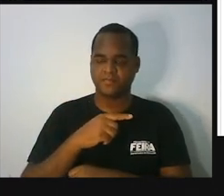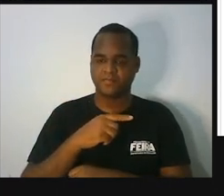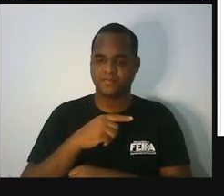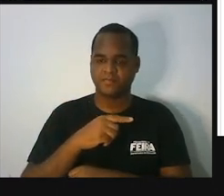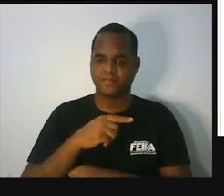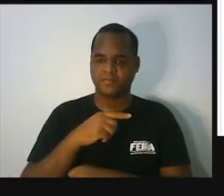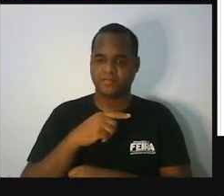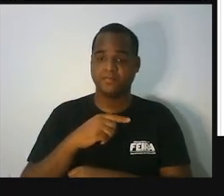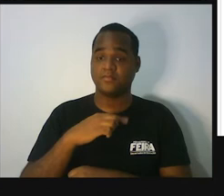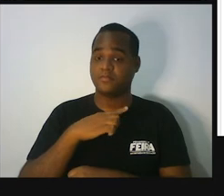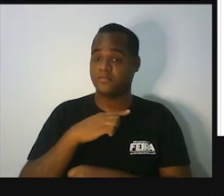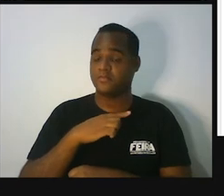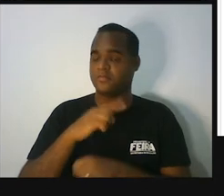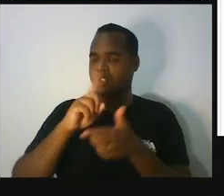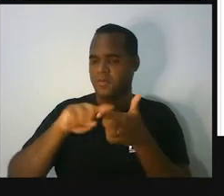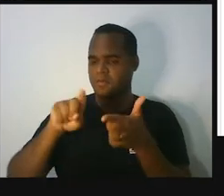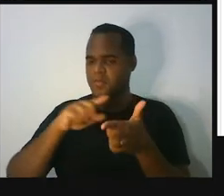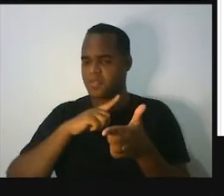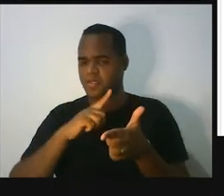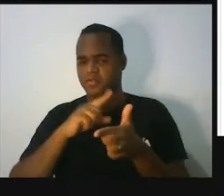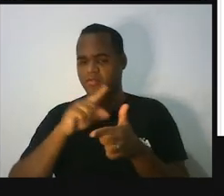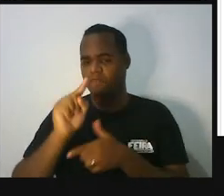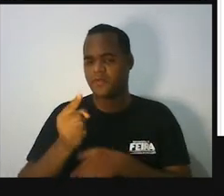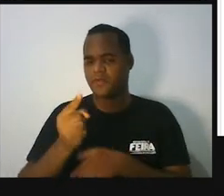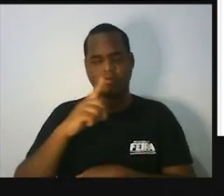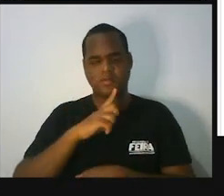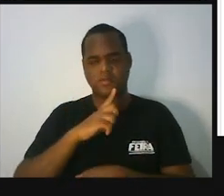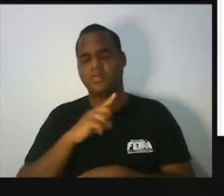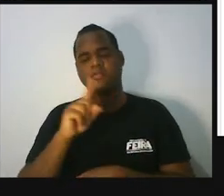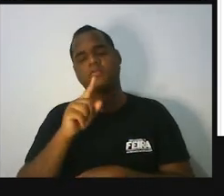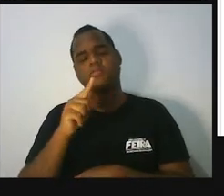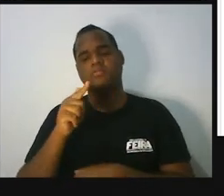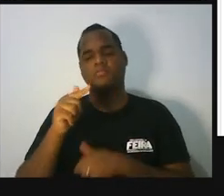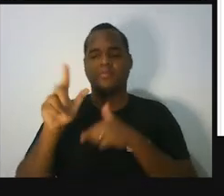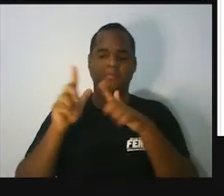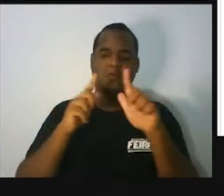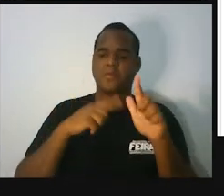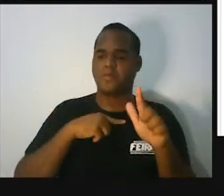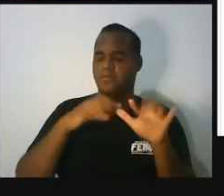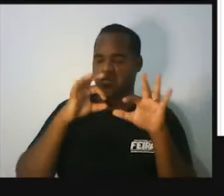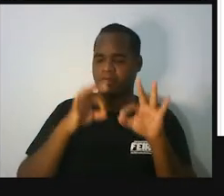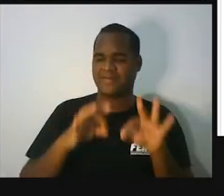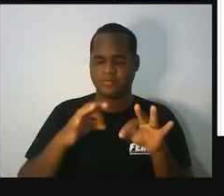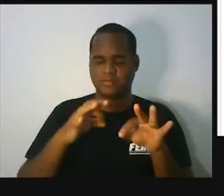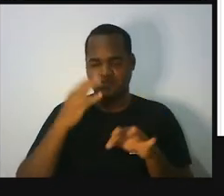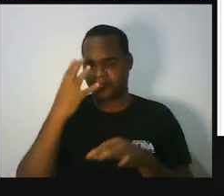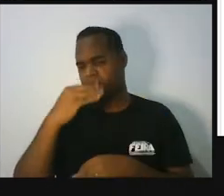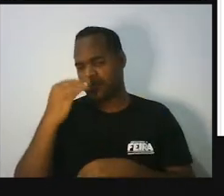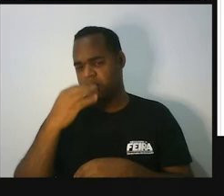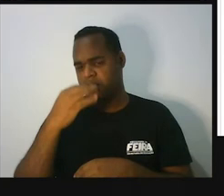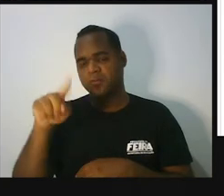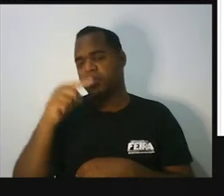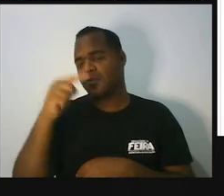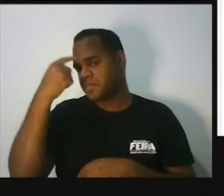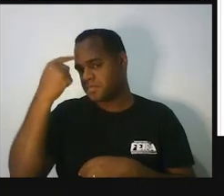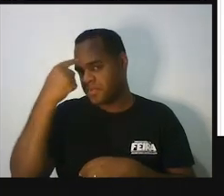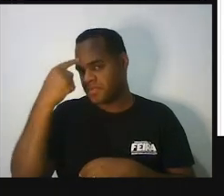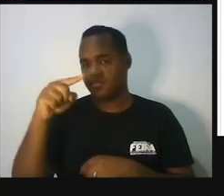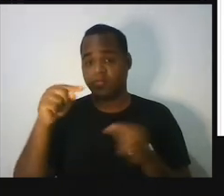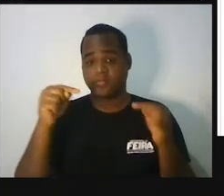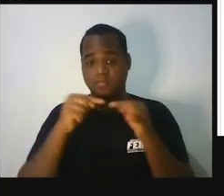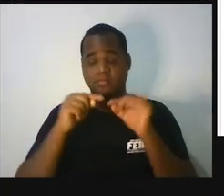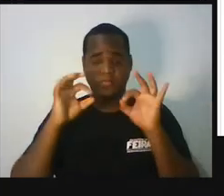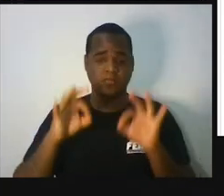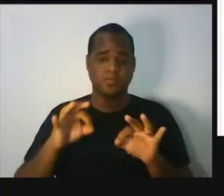Nenhum problema, tá? Nem tudo tem uma medidazinha exata, bonitinha, como a gente gostaria que tivesse.